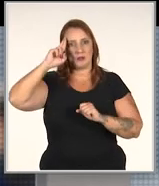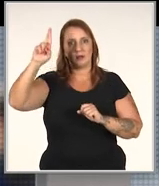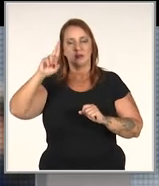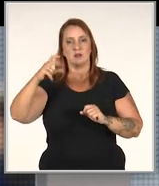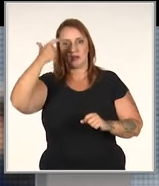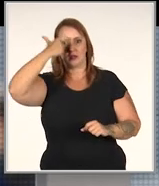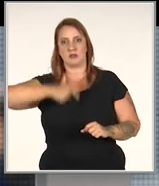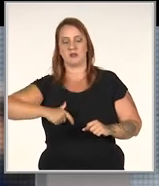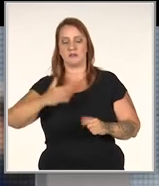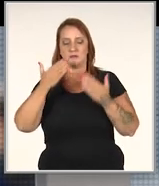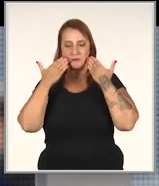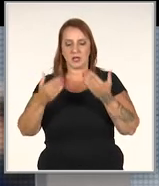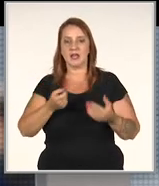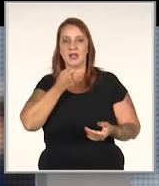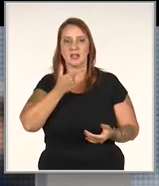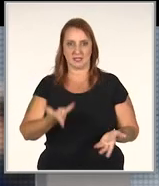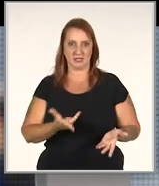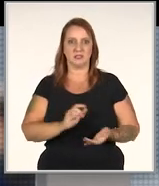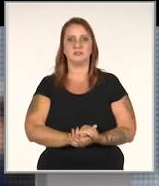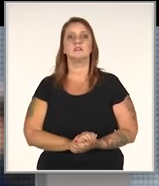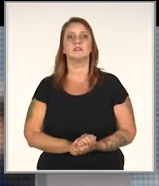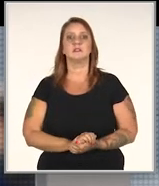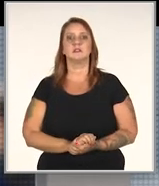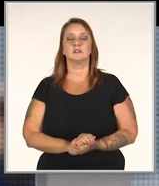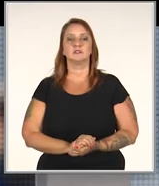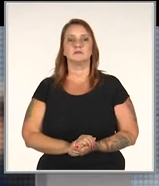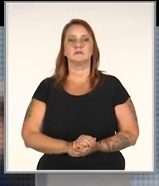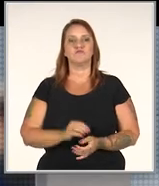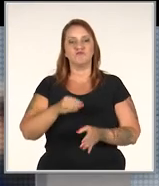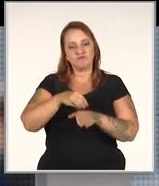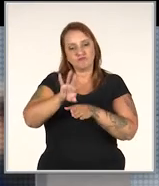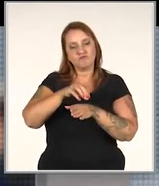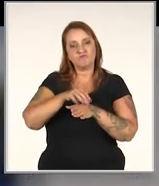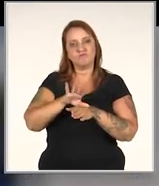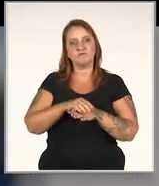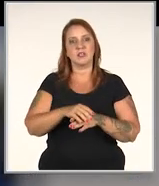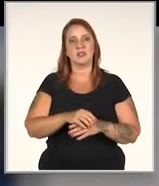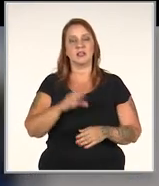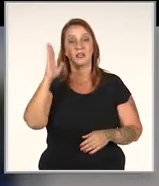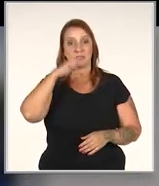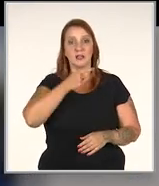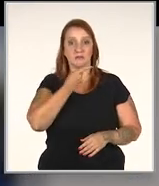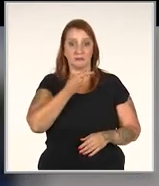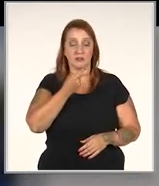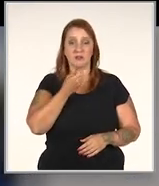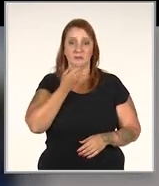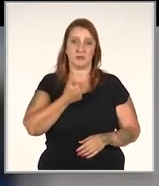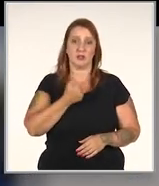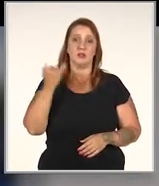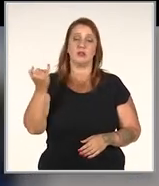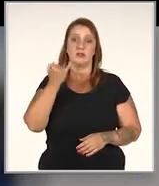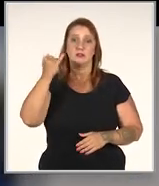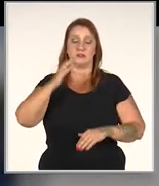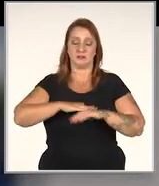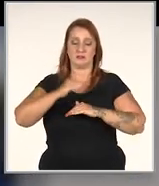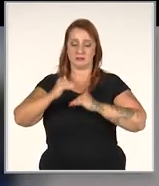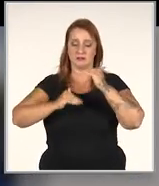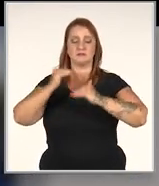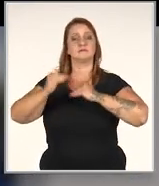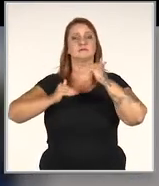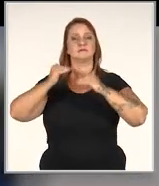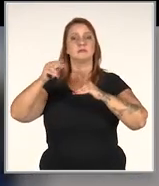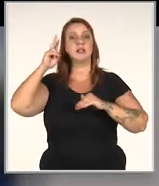empreendedor deve se portar diante dessas críticas, dessas sugestões? A crítica é muito importante para fazer